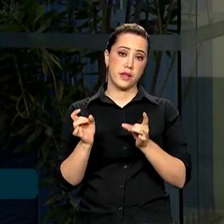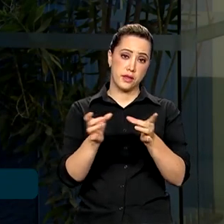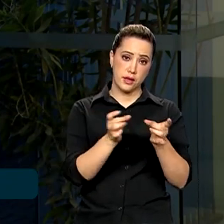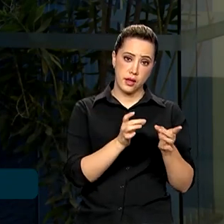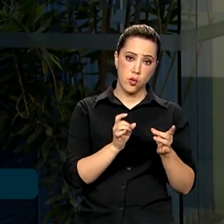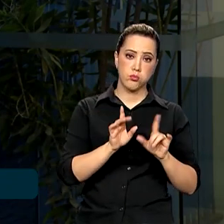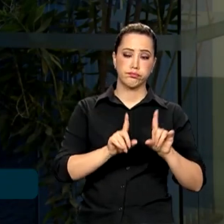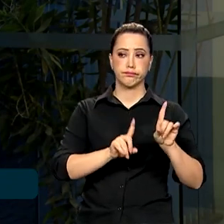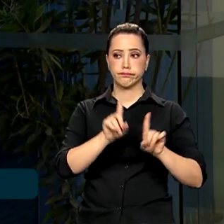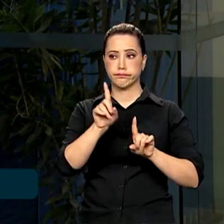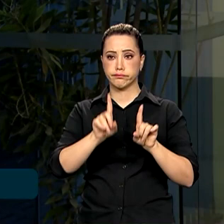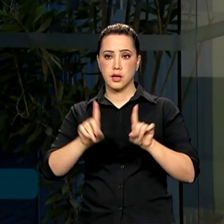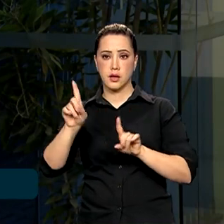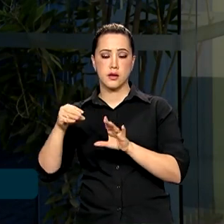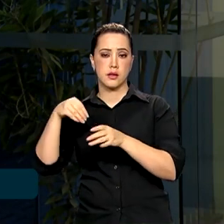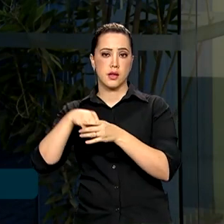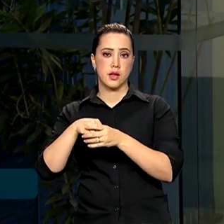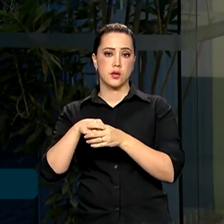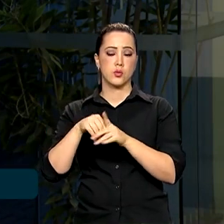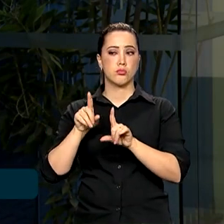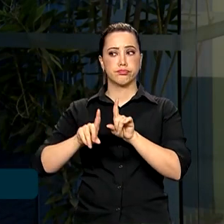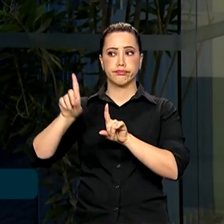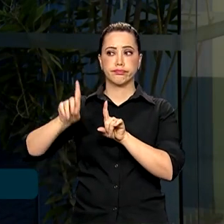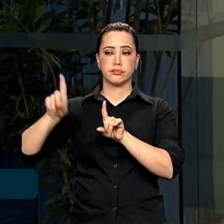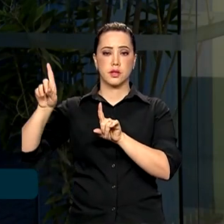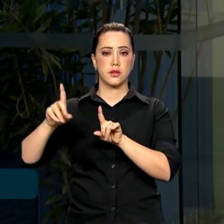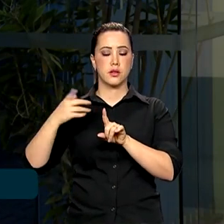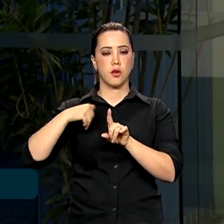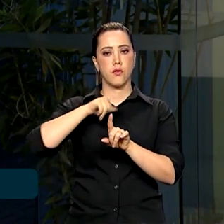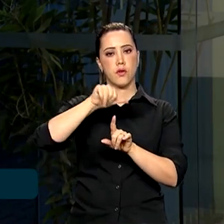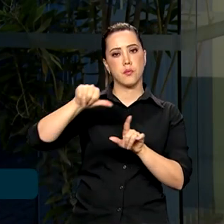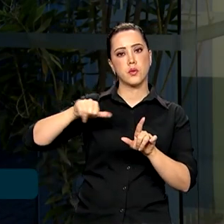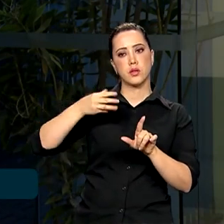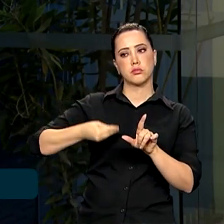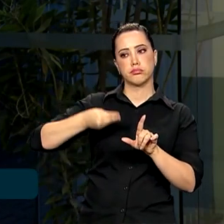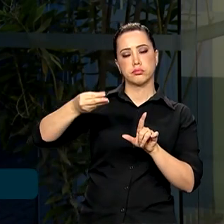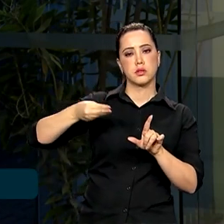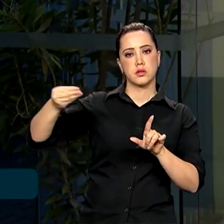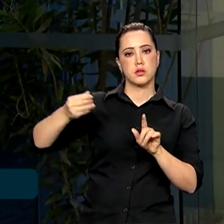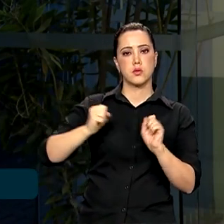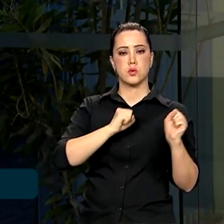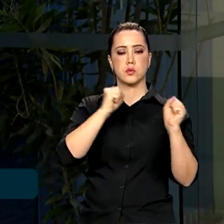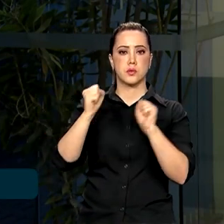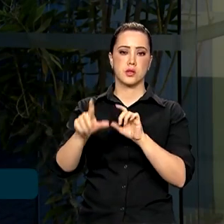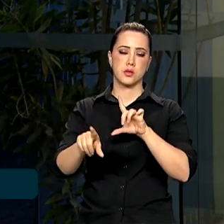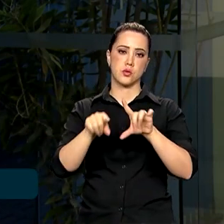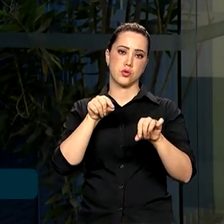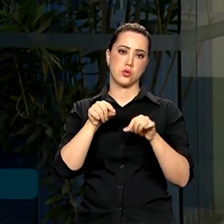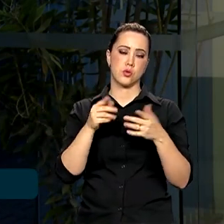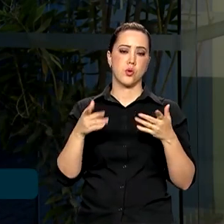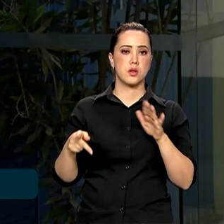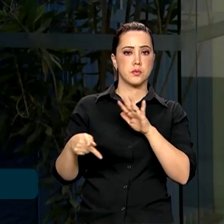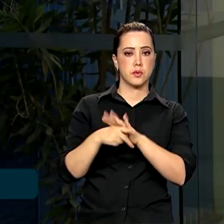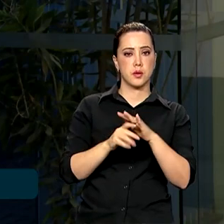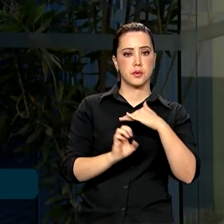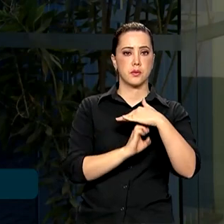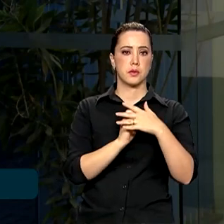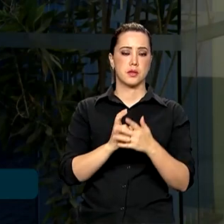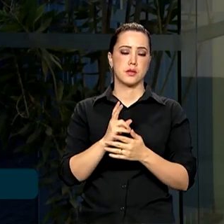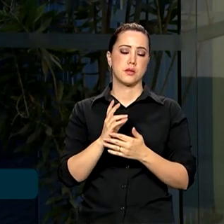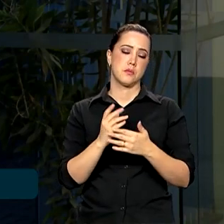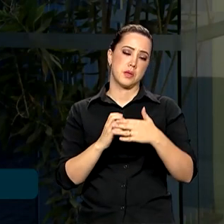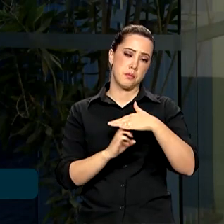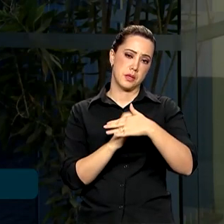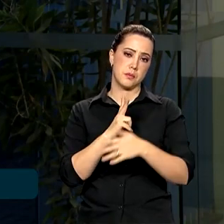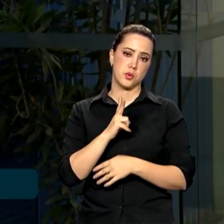ações na Bolsa de Valores. Com isso, foi transferindo a propriedade e também os poderes de decisões sobre a Eletrobras pra iniciativa privada.